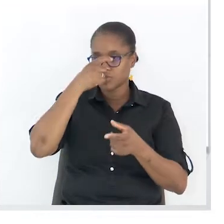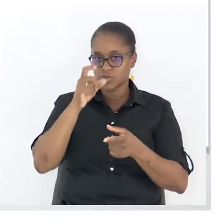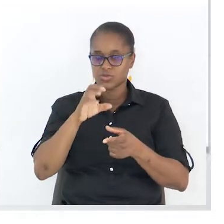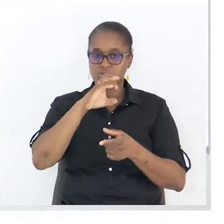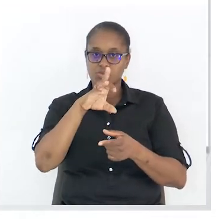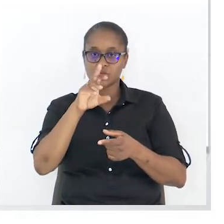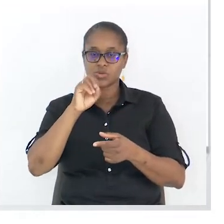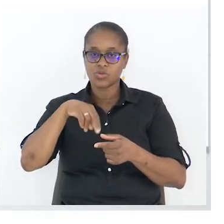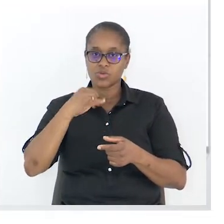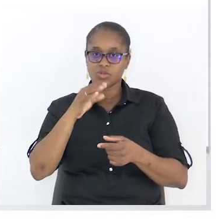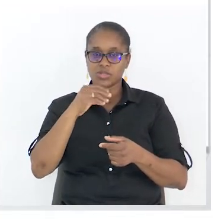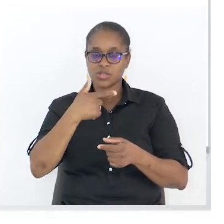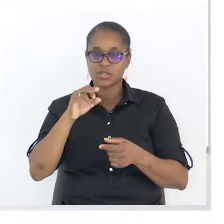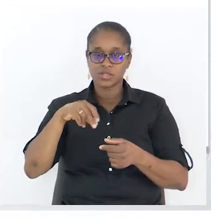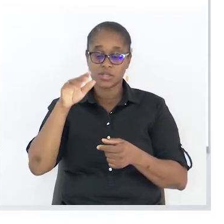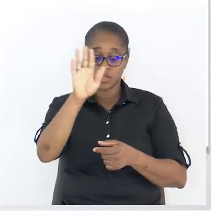cronistas nacionais